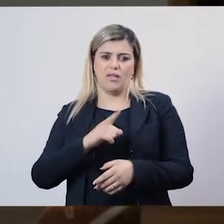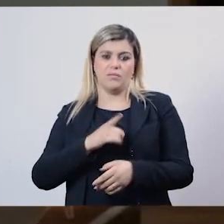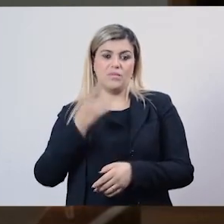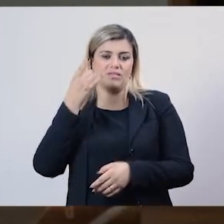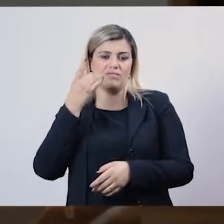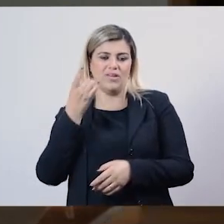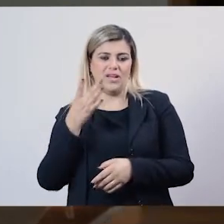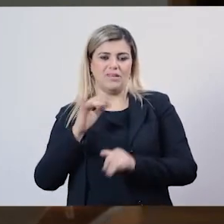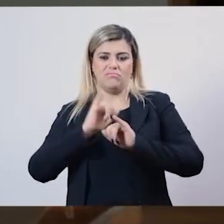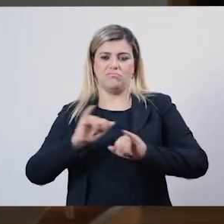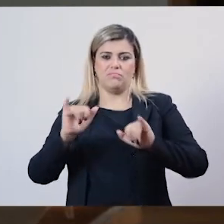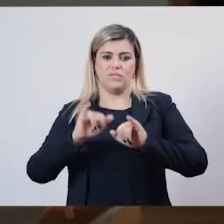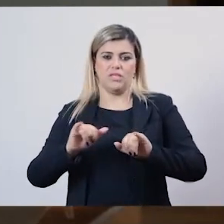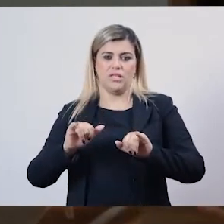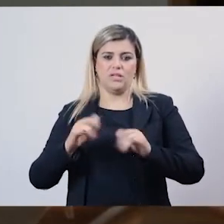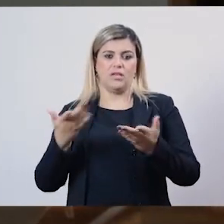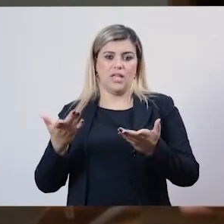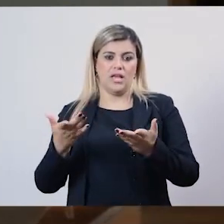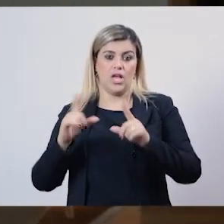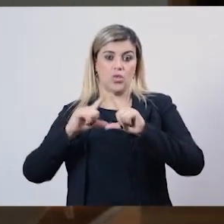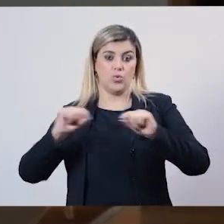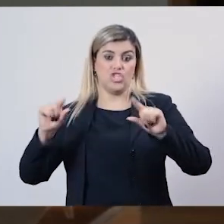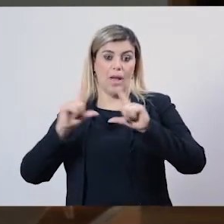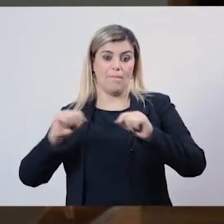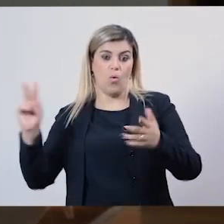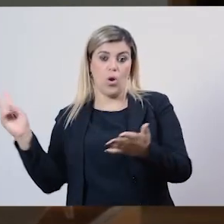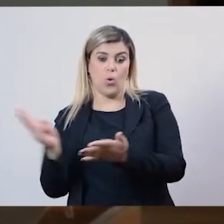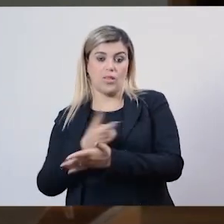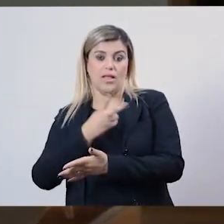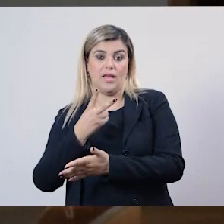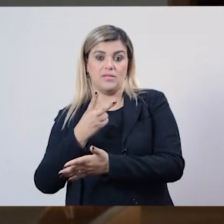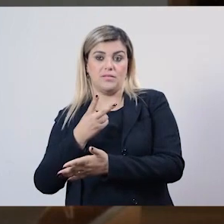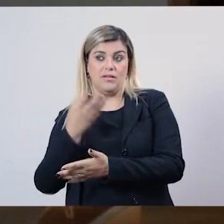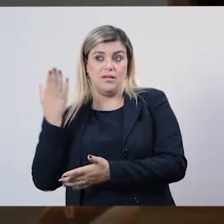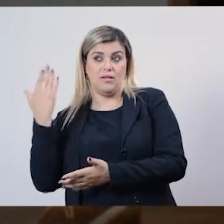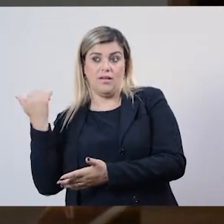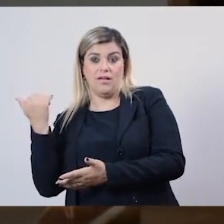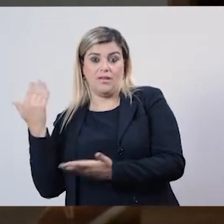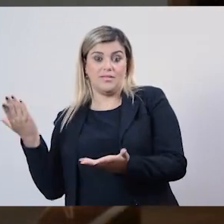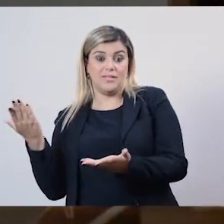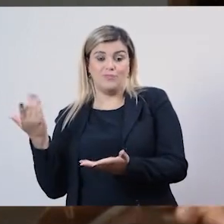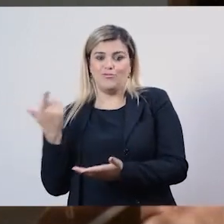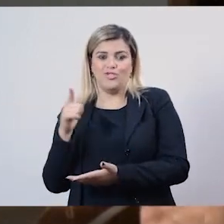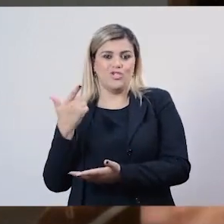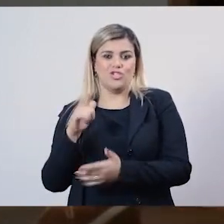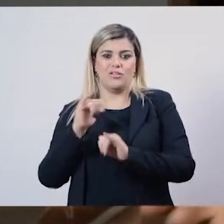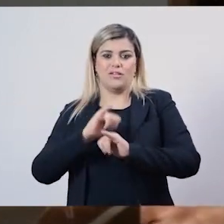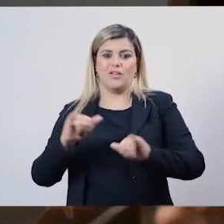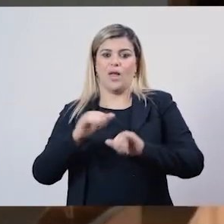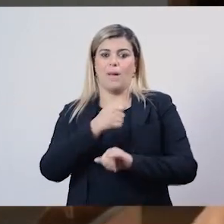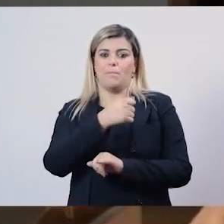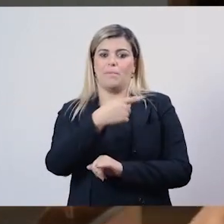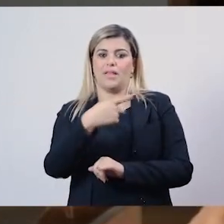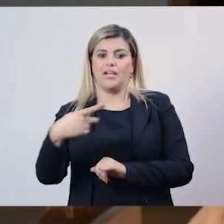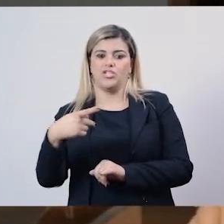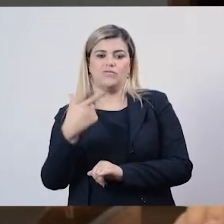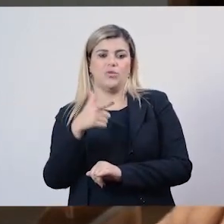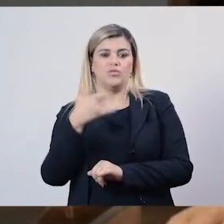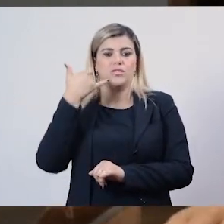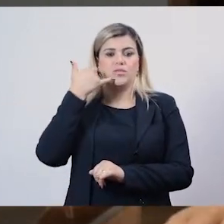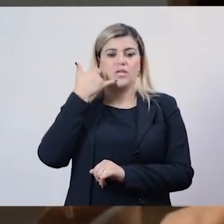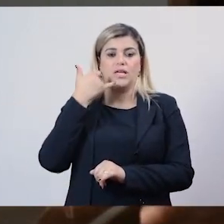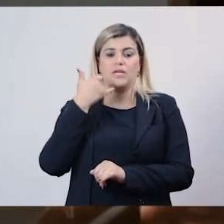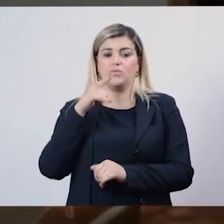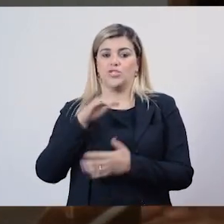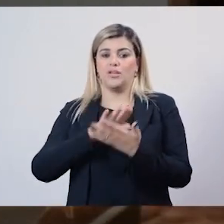no Japão, na mesma hora se sabe aqui. Naquela época, não havia aplicativos, não havia celular, não havia nada. Então,